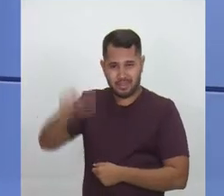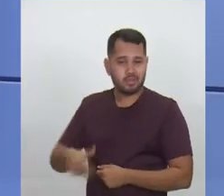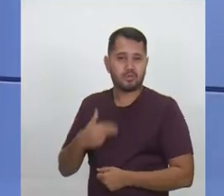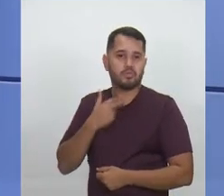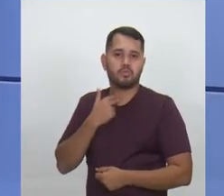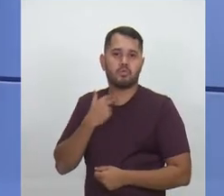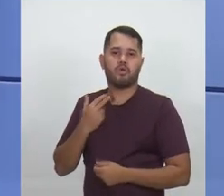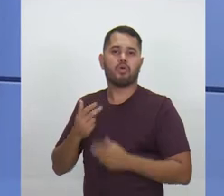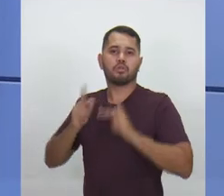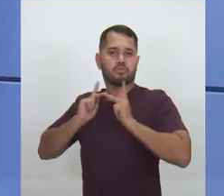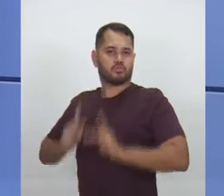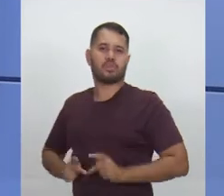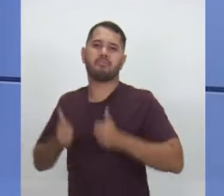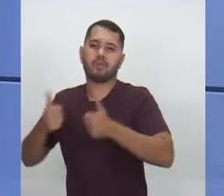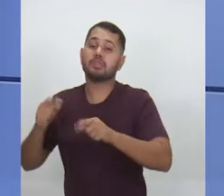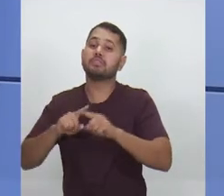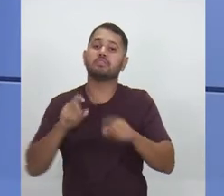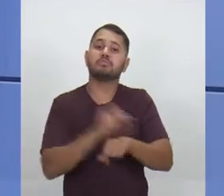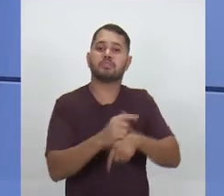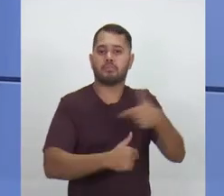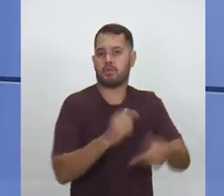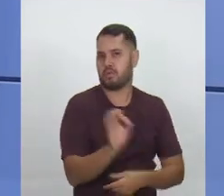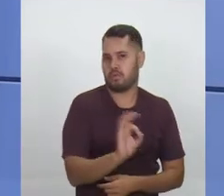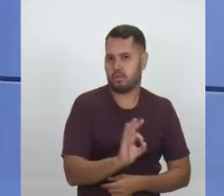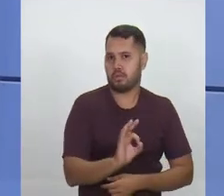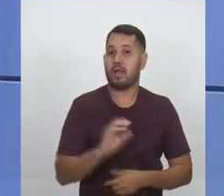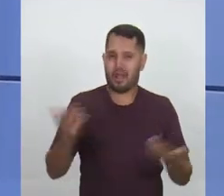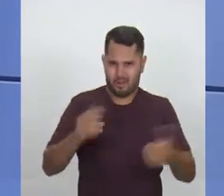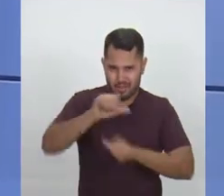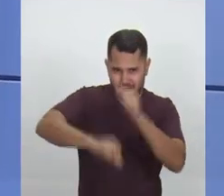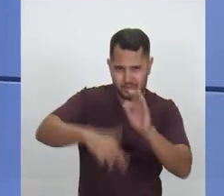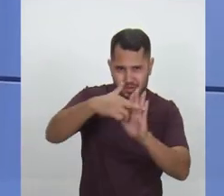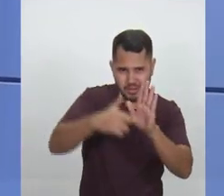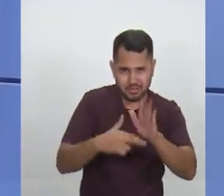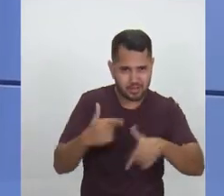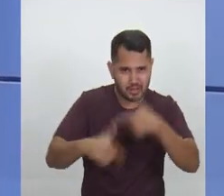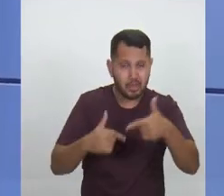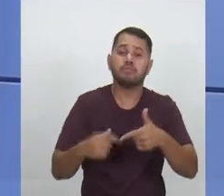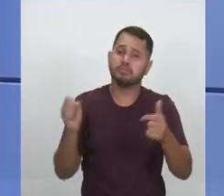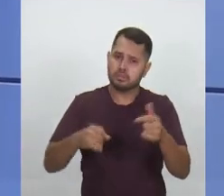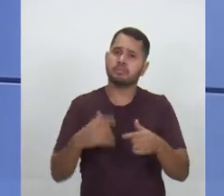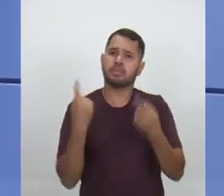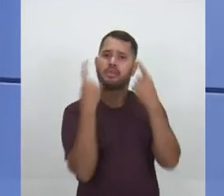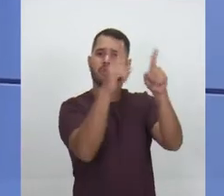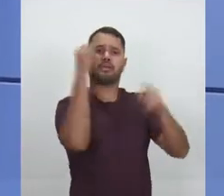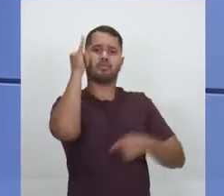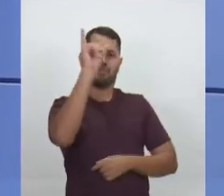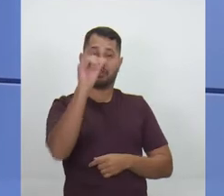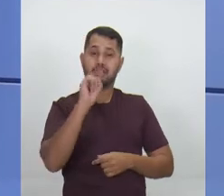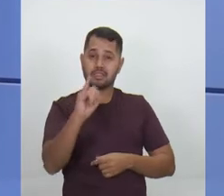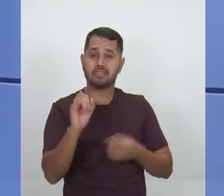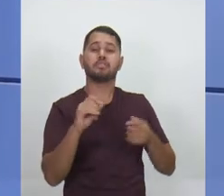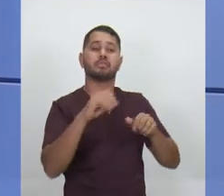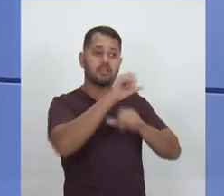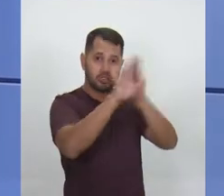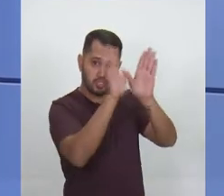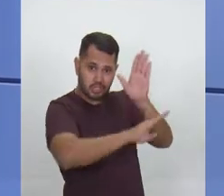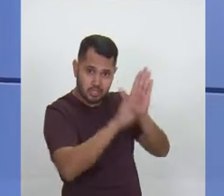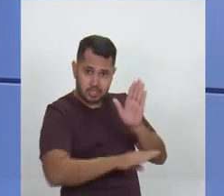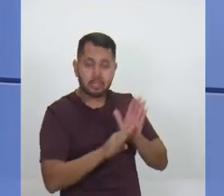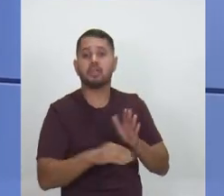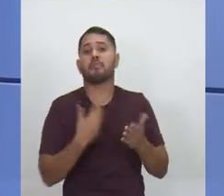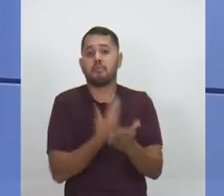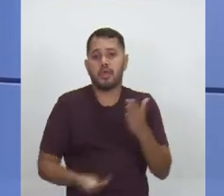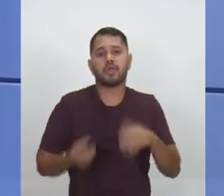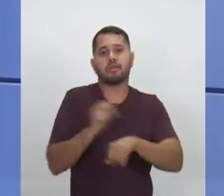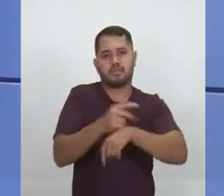dignidade se não tiver emprego. E a falta de emprego, com essa reforma que estão colocando, nós temos que sim combatê-la, porque sem elas, cada vez mais, nós estamos perdendo